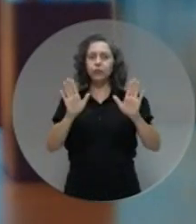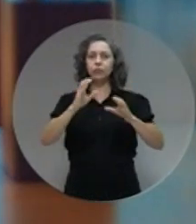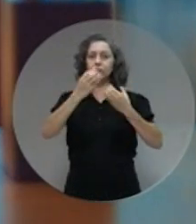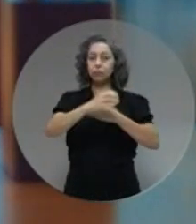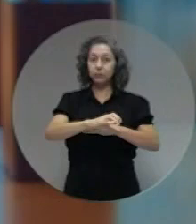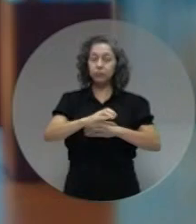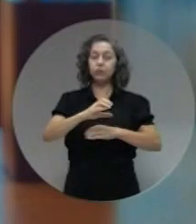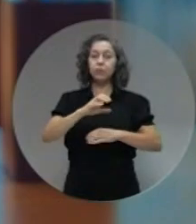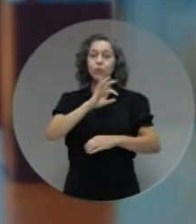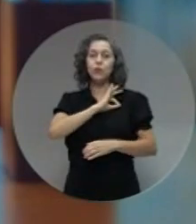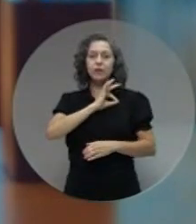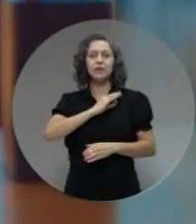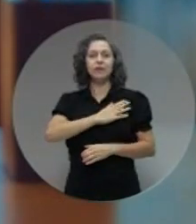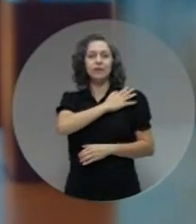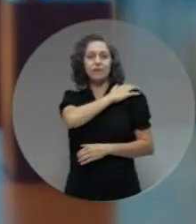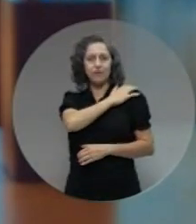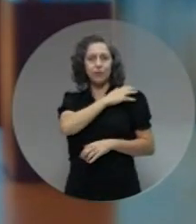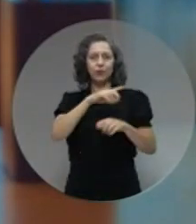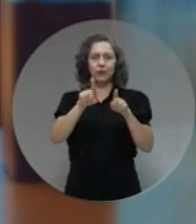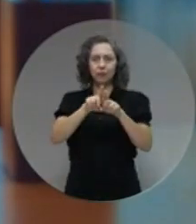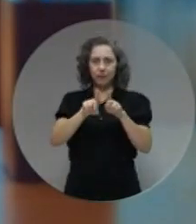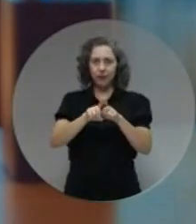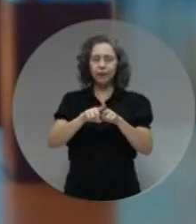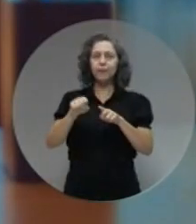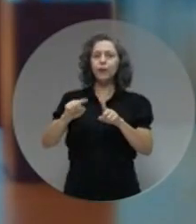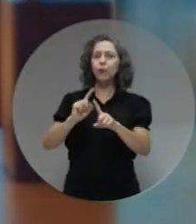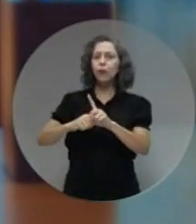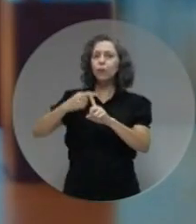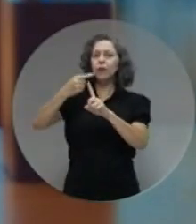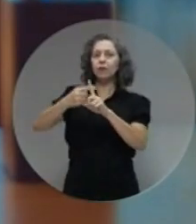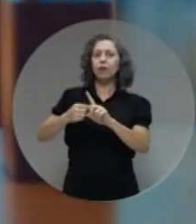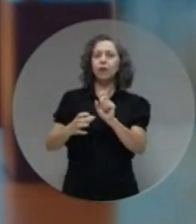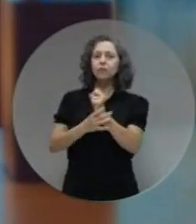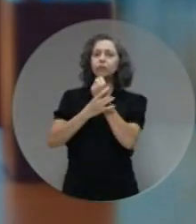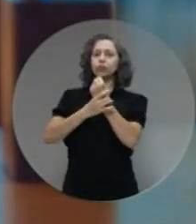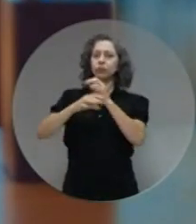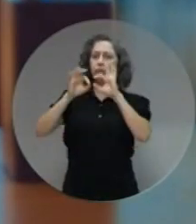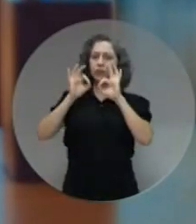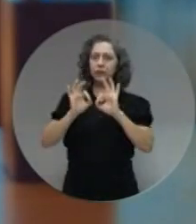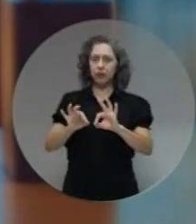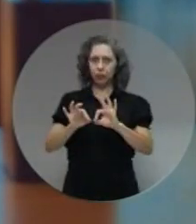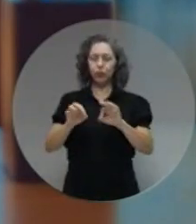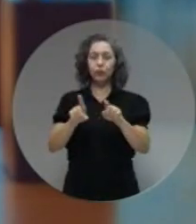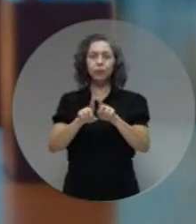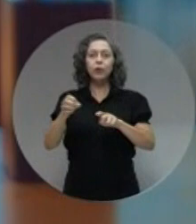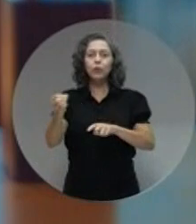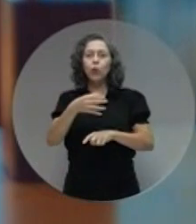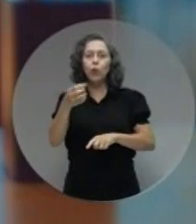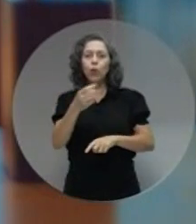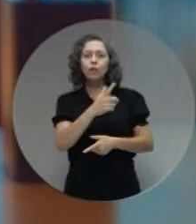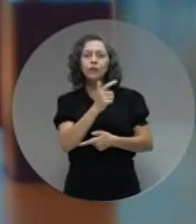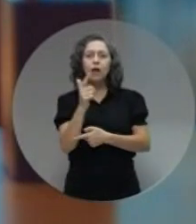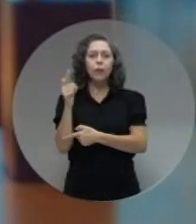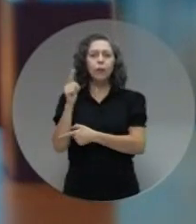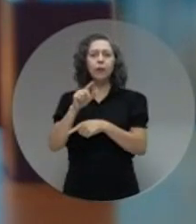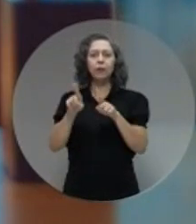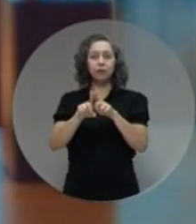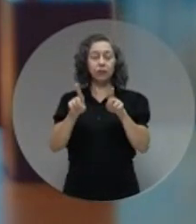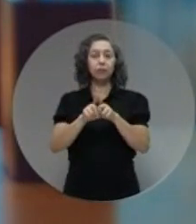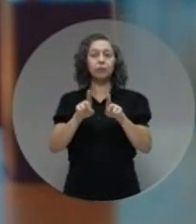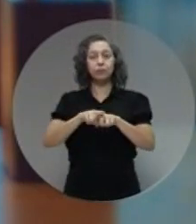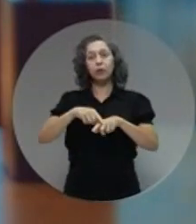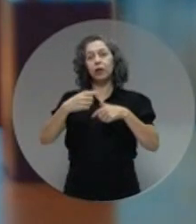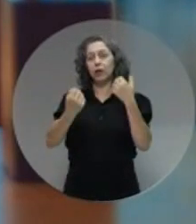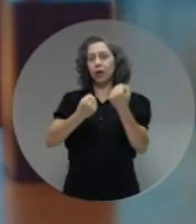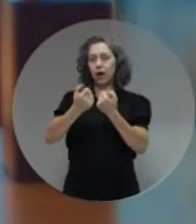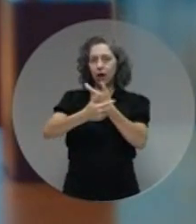abrir novos concursos para a Polícia Civil, aumentar o efetivo das nossas forças policiais, adquirir novos armamentos